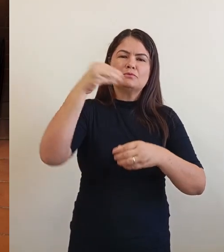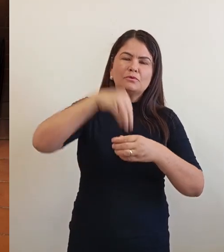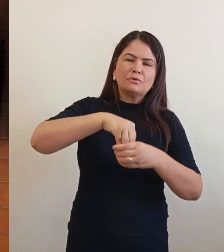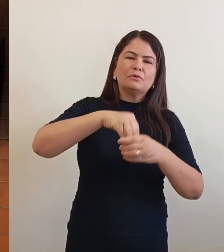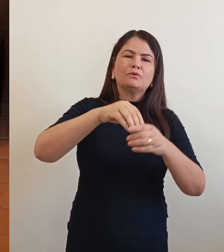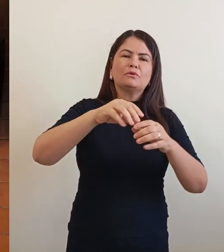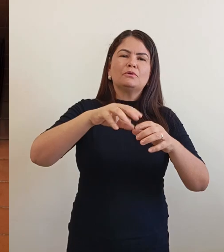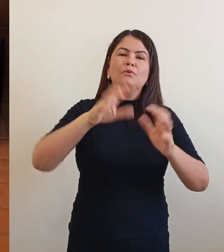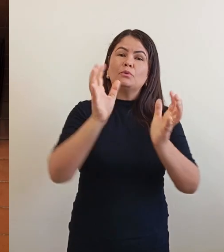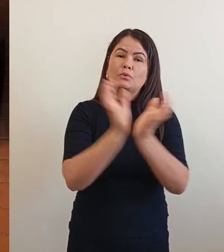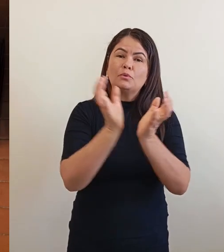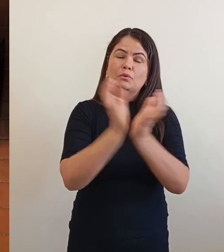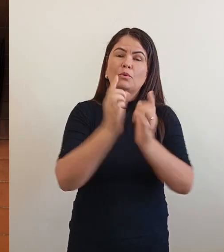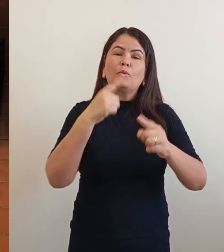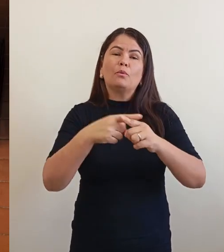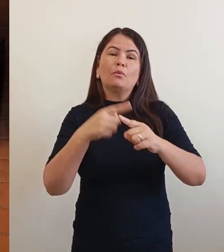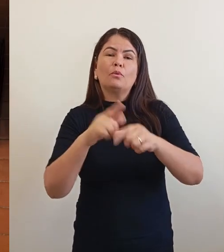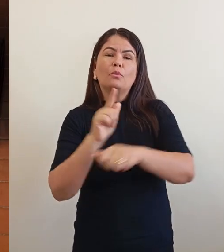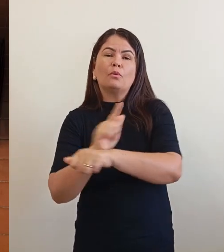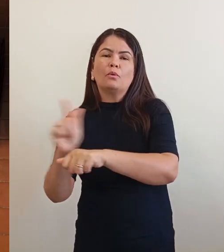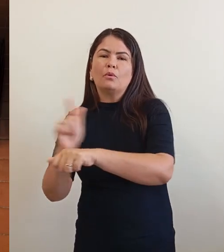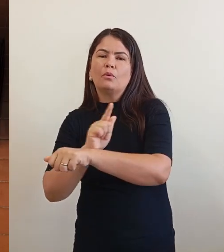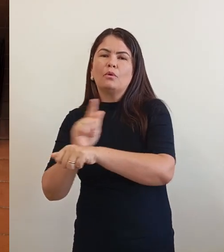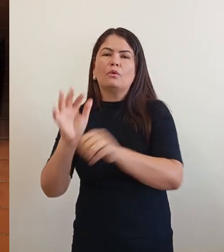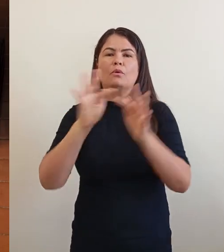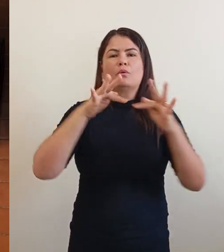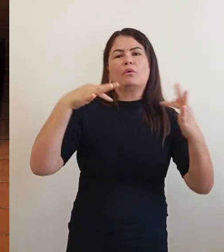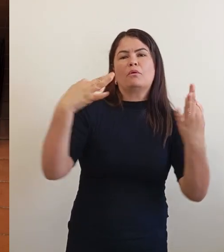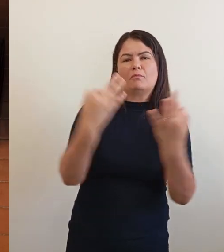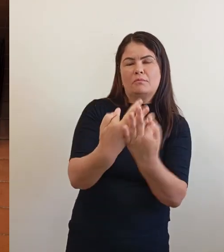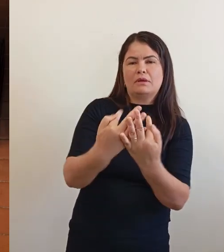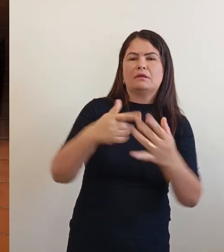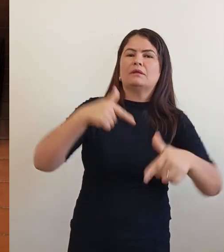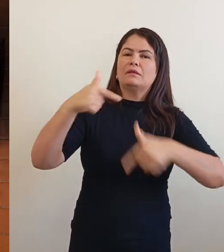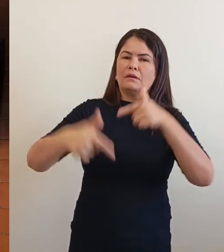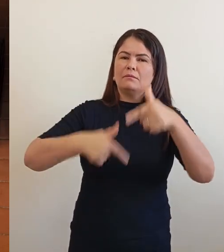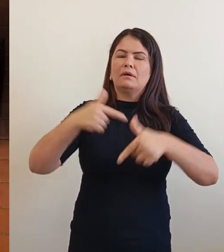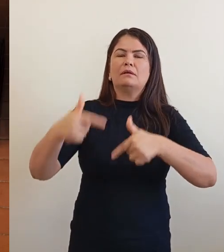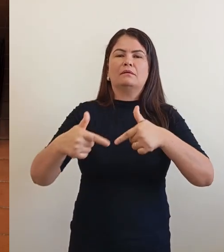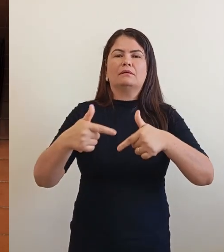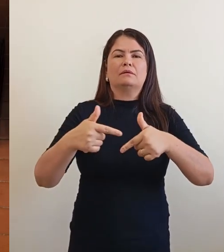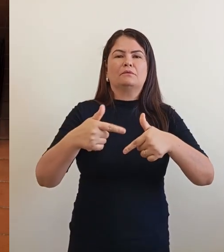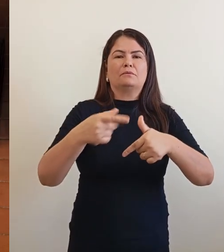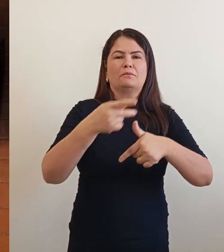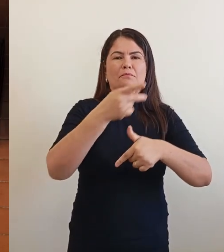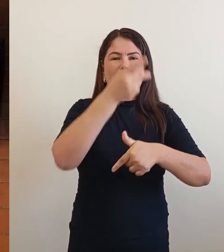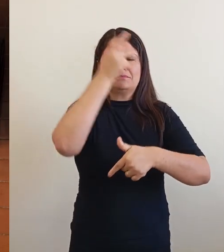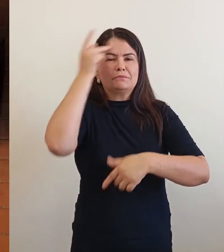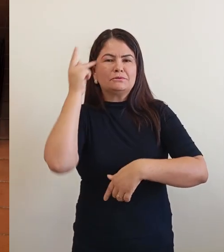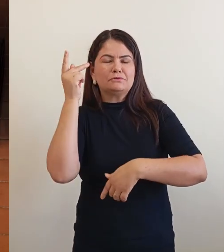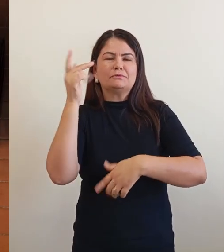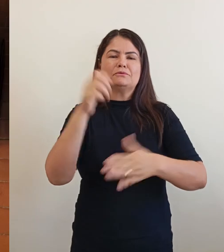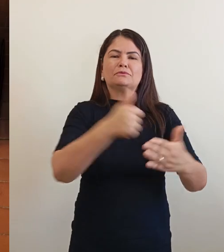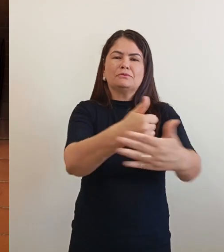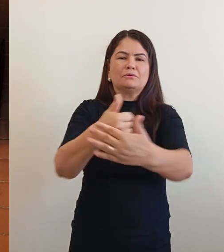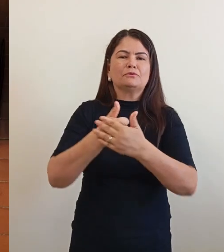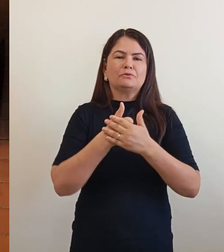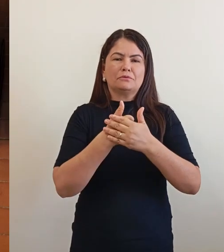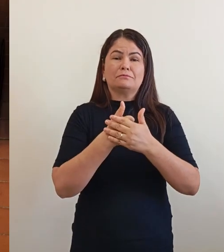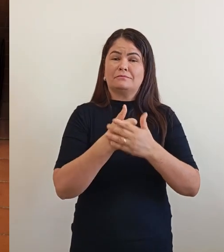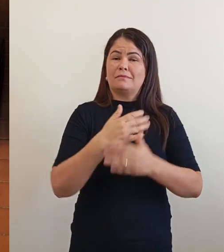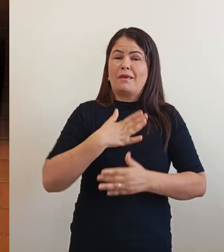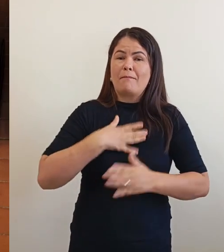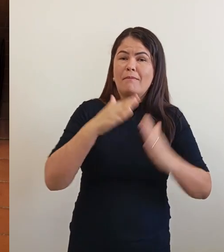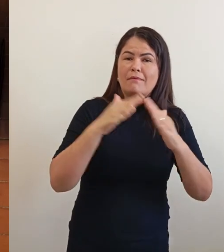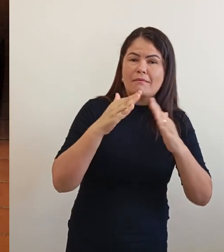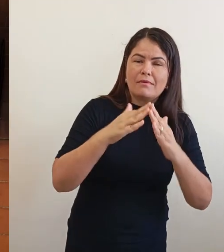pessoas, nós somos acolhedores, né Luiz? Em casa, quem chega, almoça junto com a gente, ou janta junto com a gente, a minha esposa é